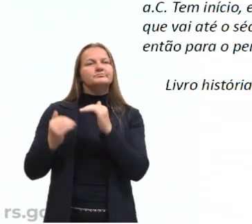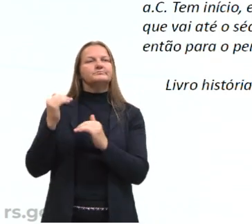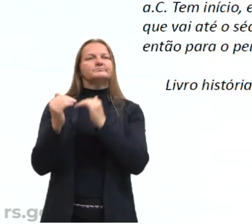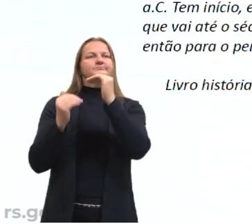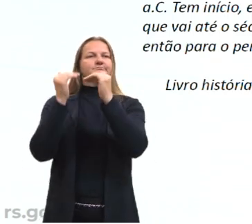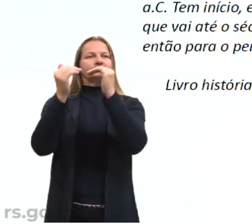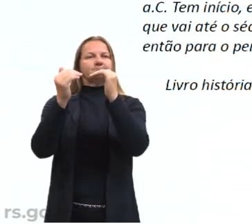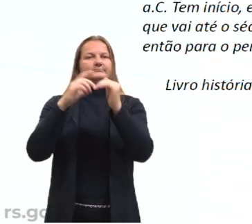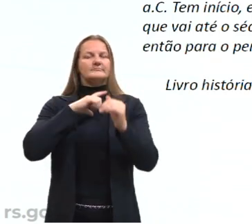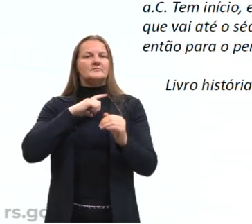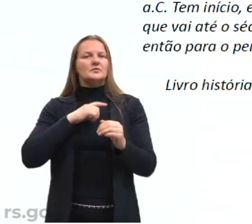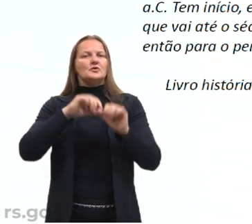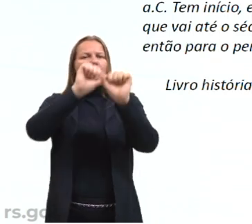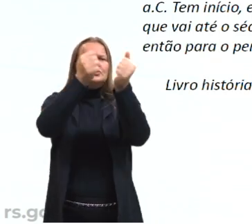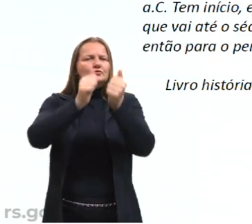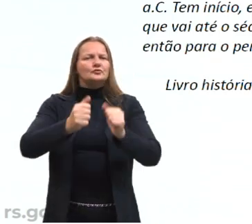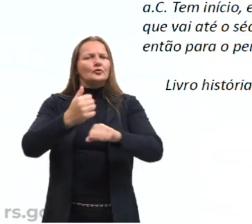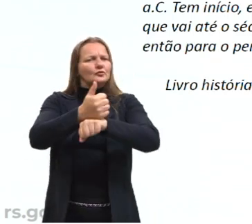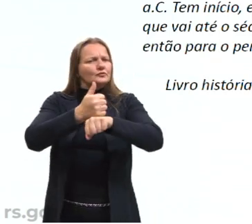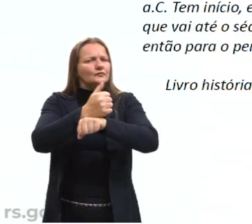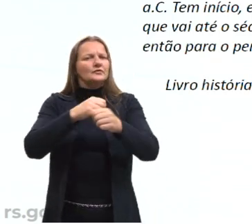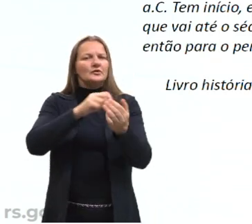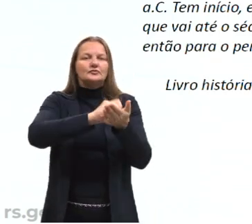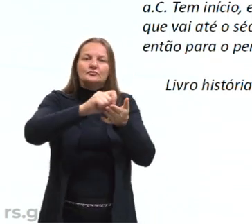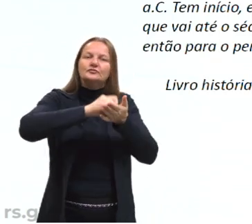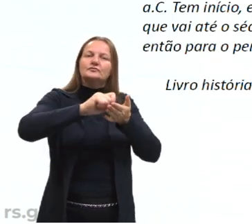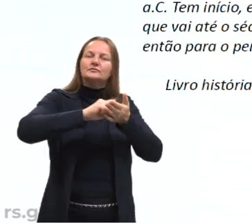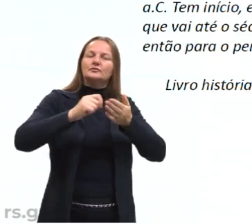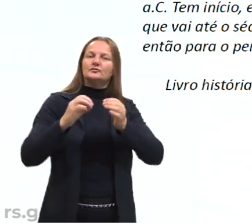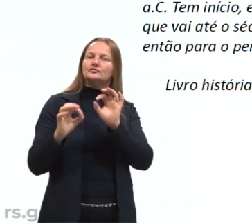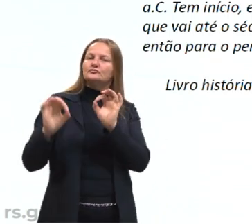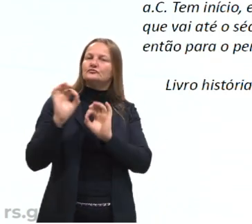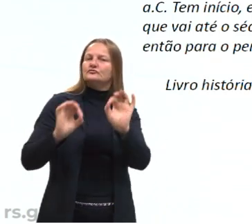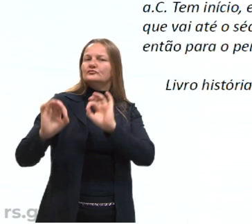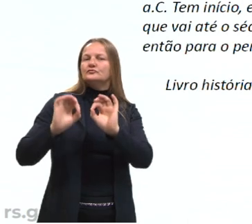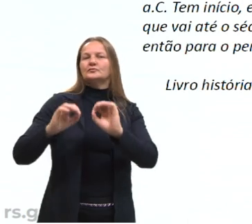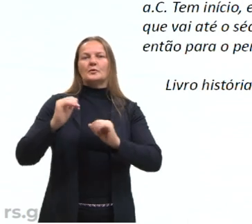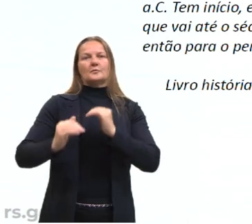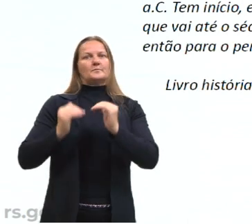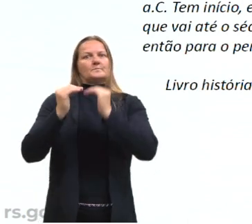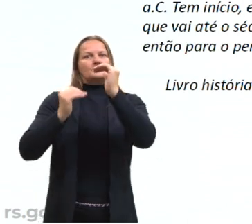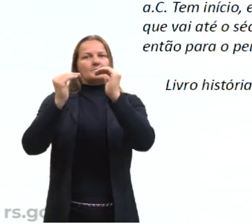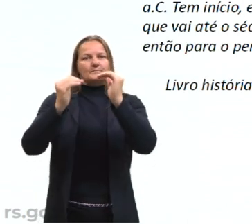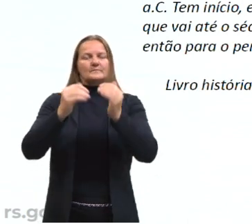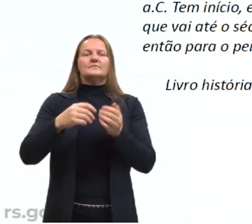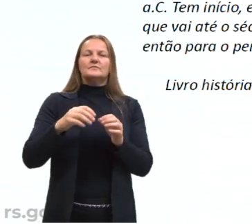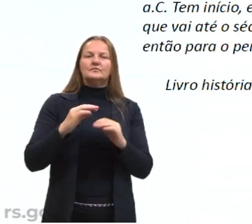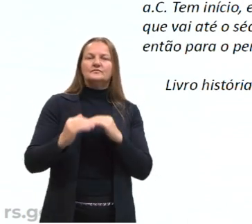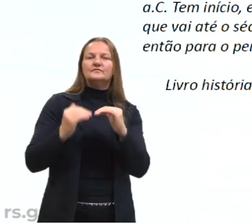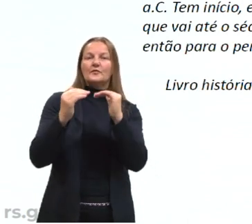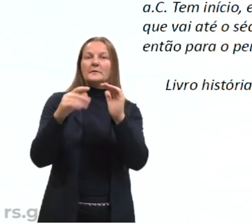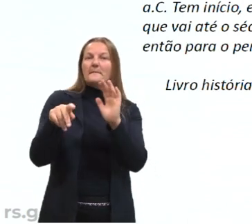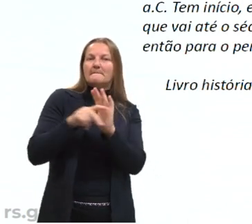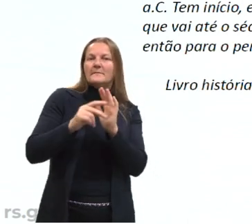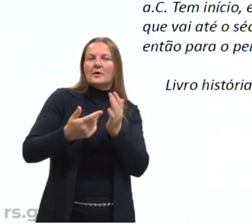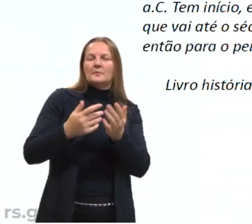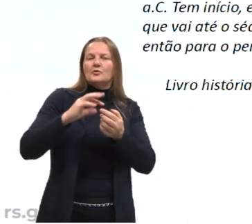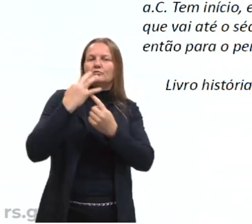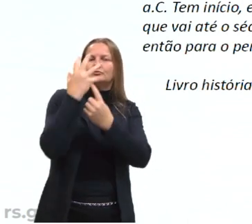Os escultores, os pintores vão aprimorando o seu desenvolvimento